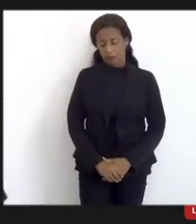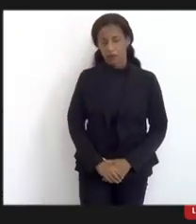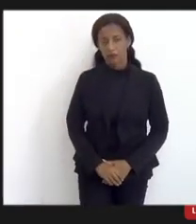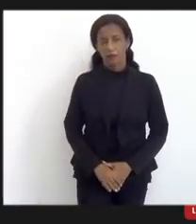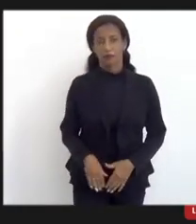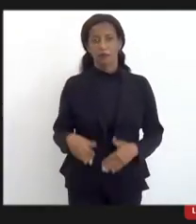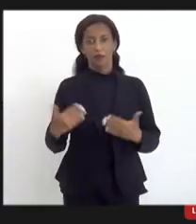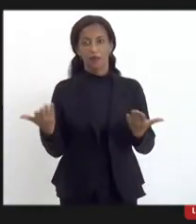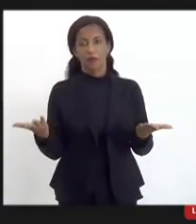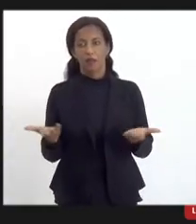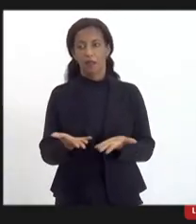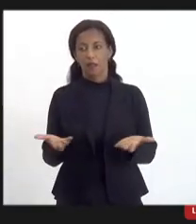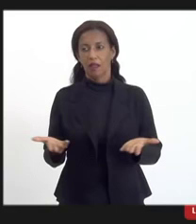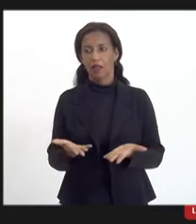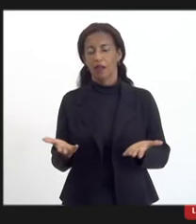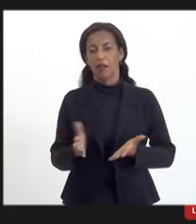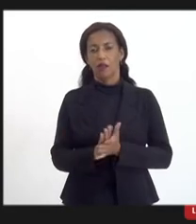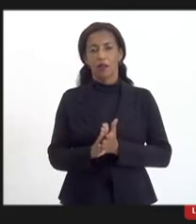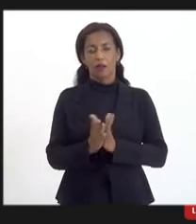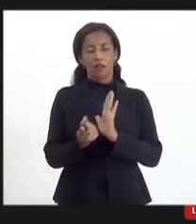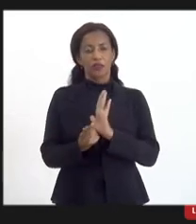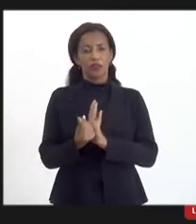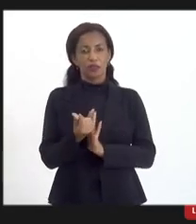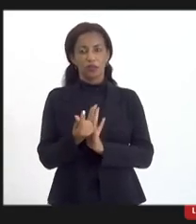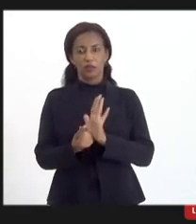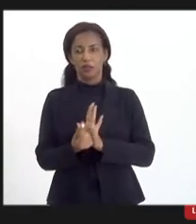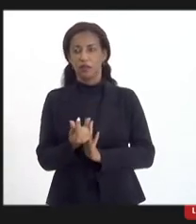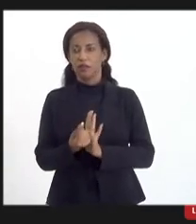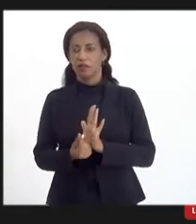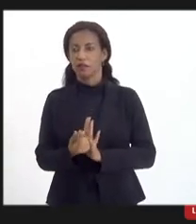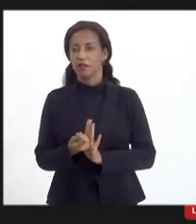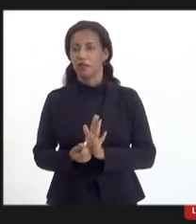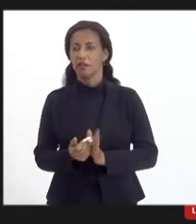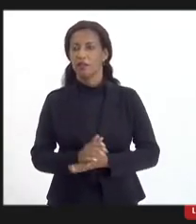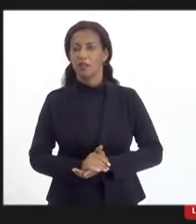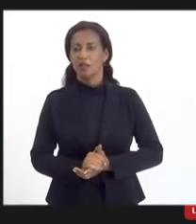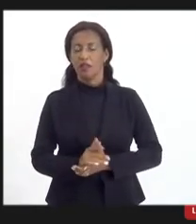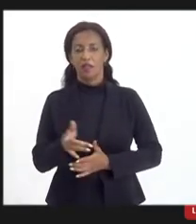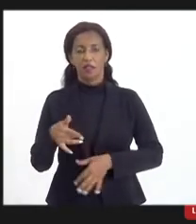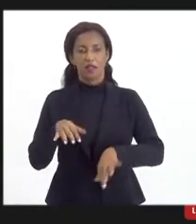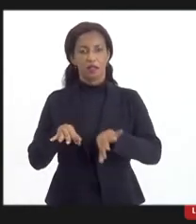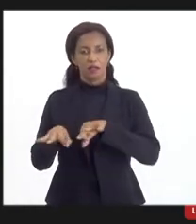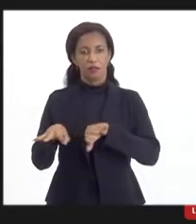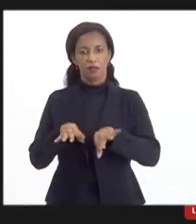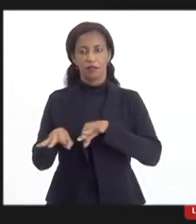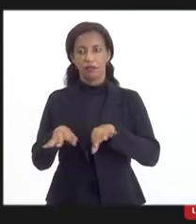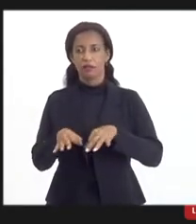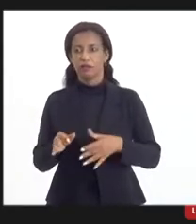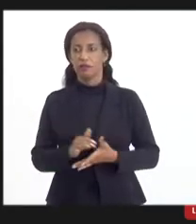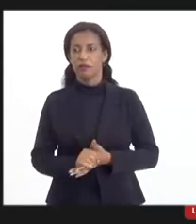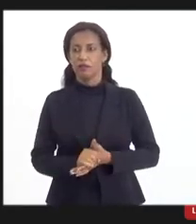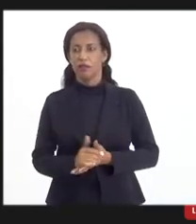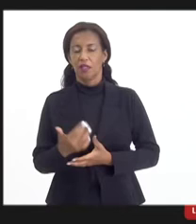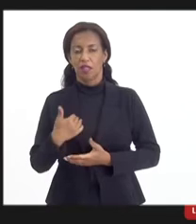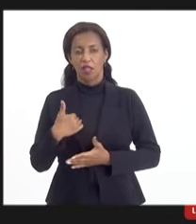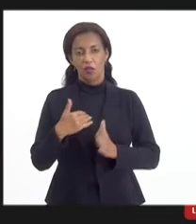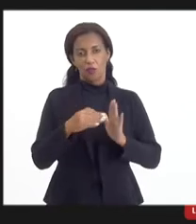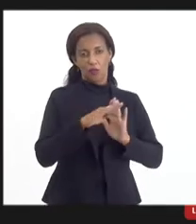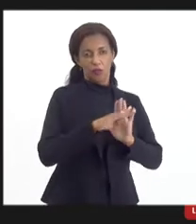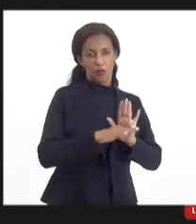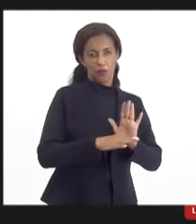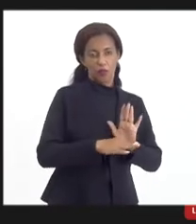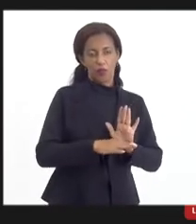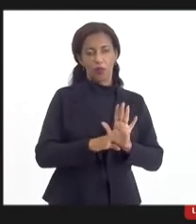a gente de tributação nós vamos fazer dessa maneira, eu vou me organizar com a